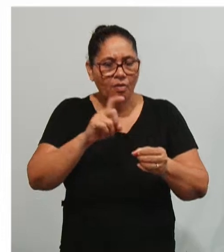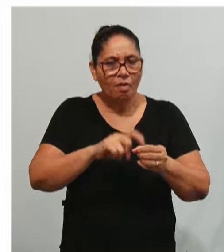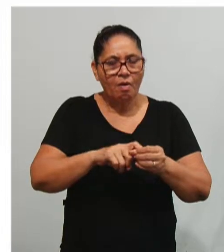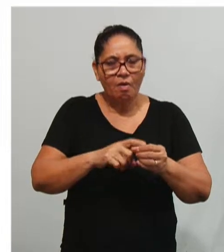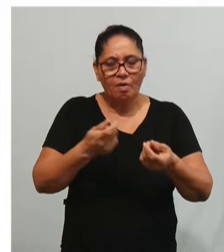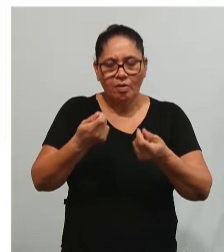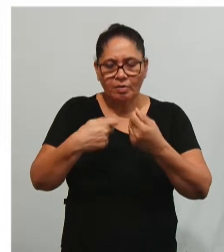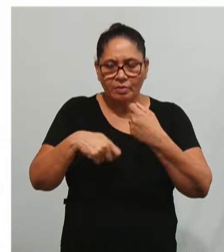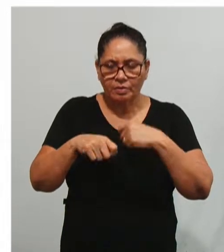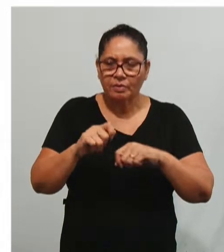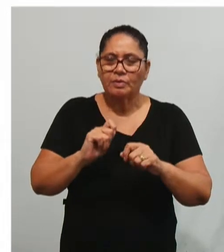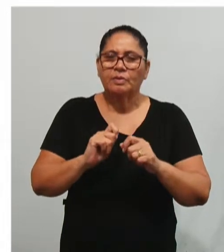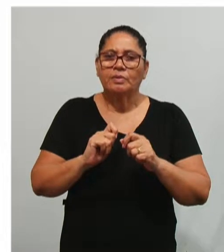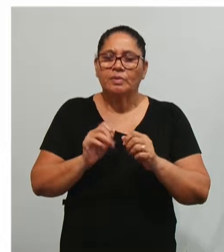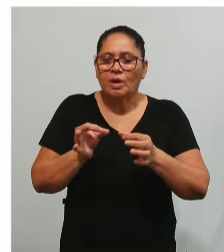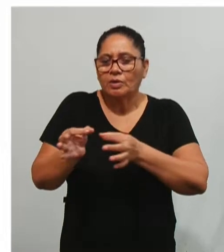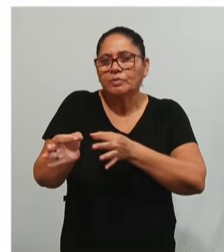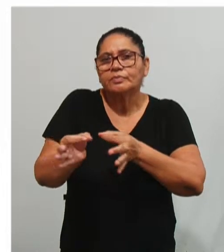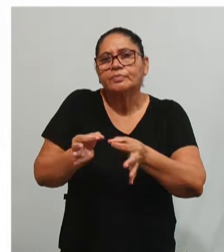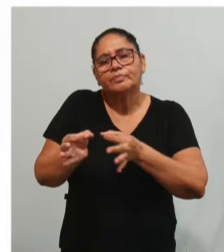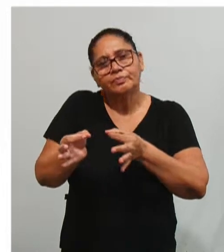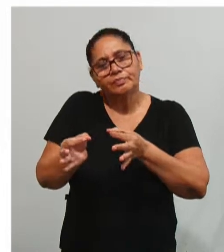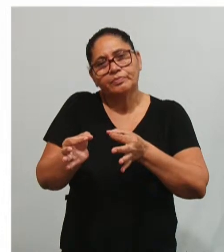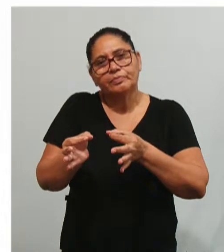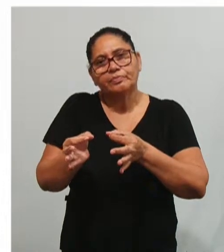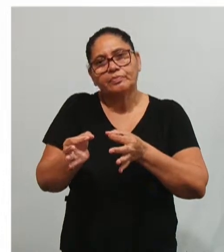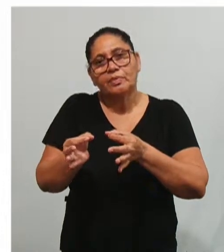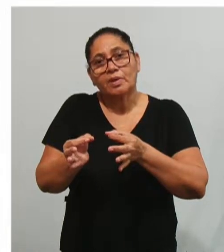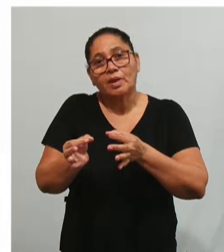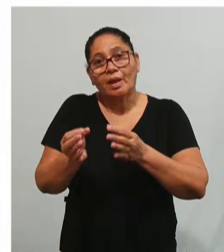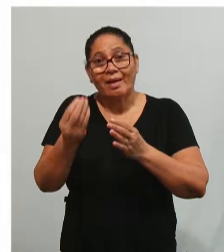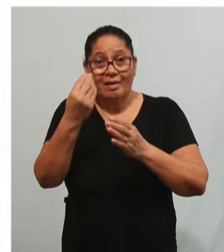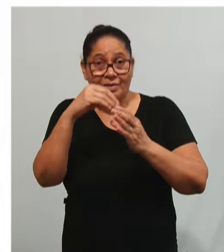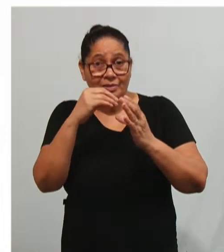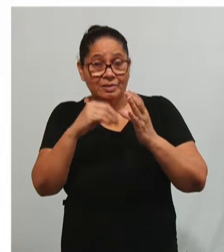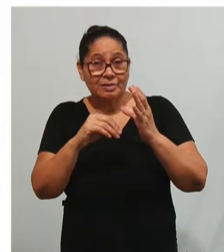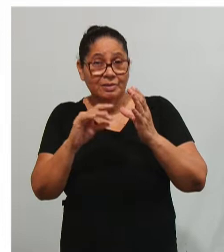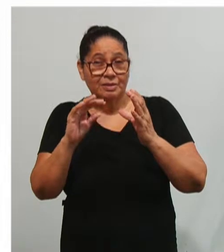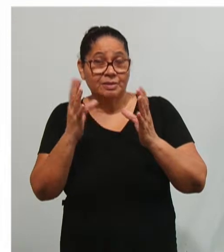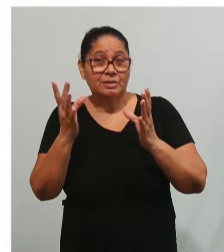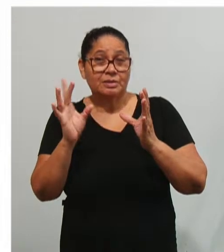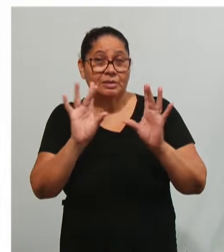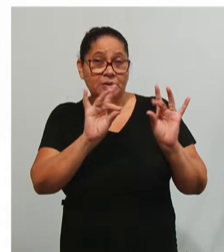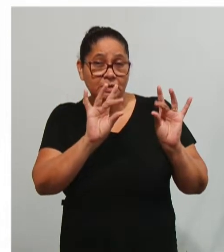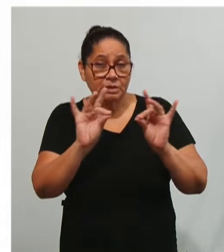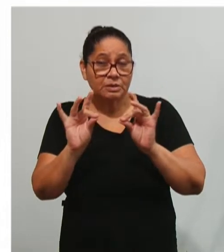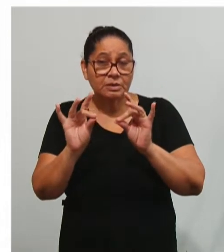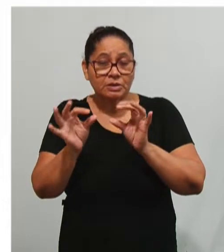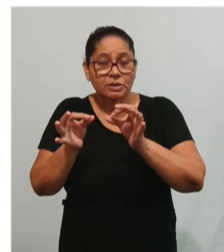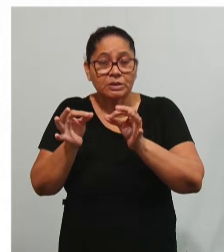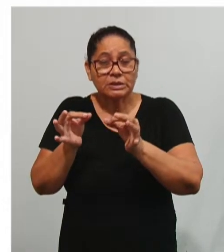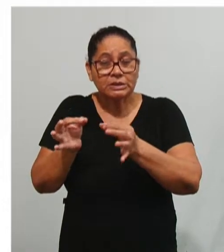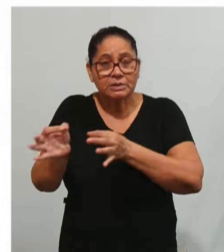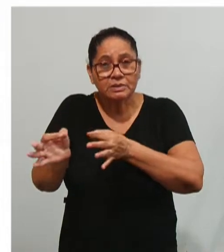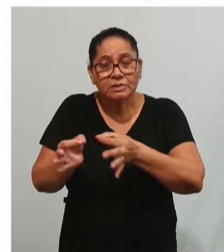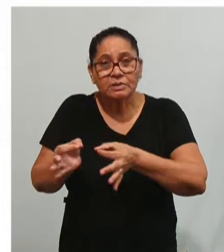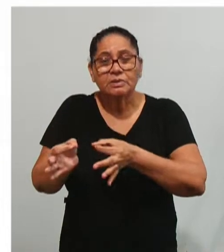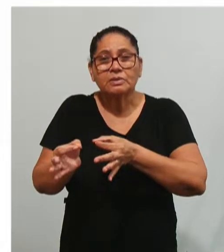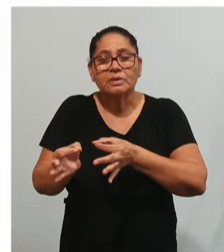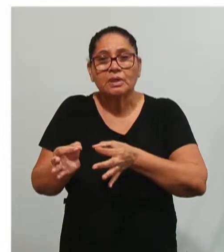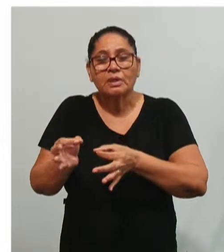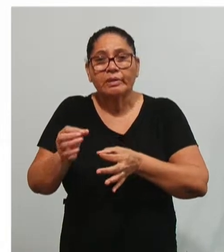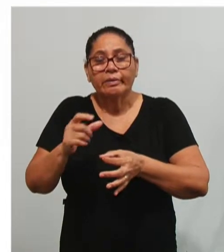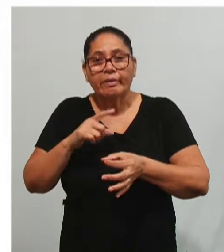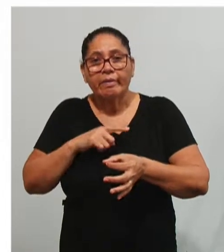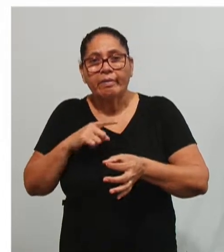administrar as organizações. Dentro dos aspectos das teorias das organizações, a gente